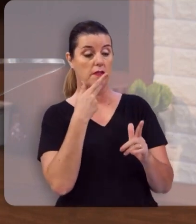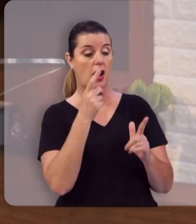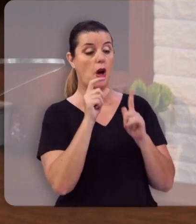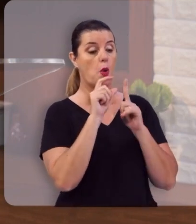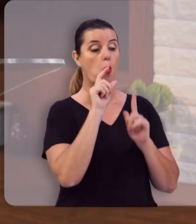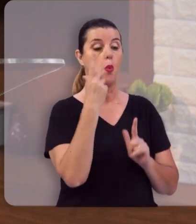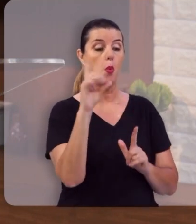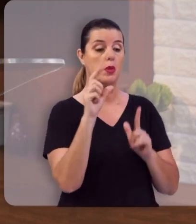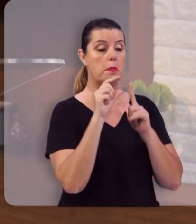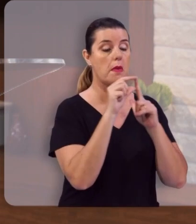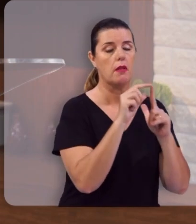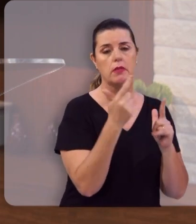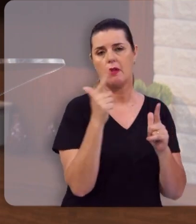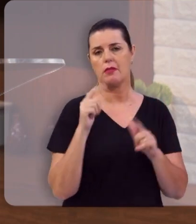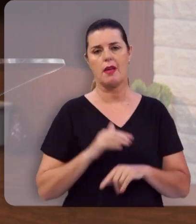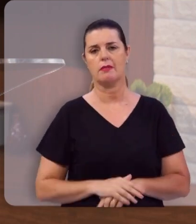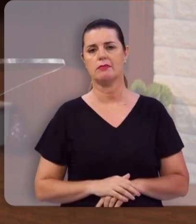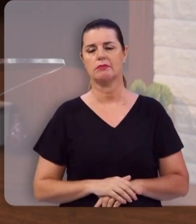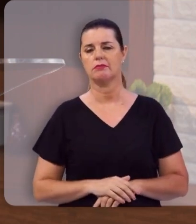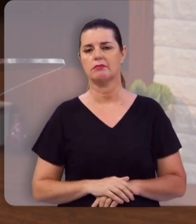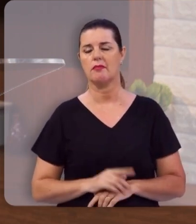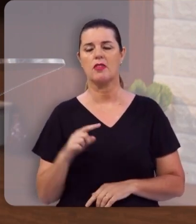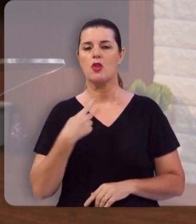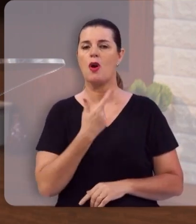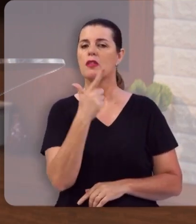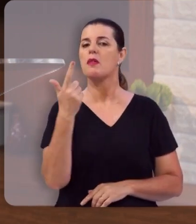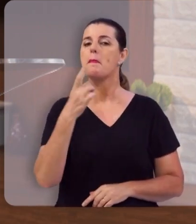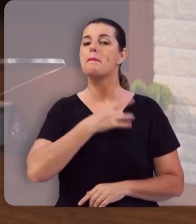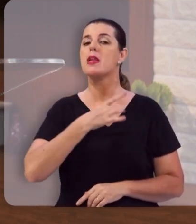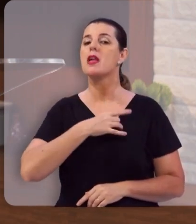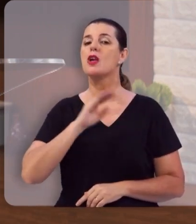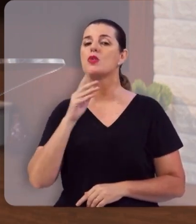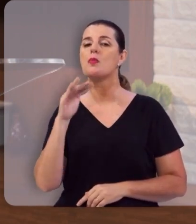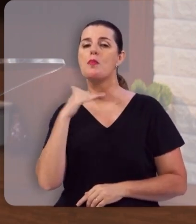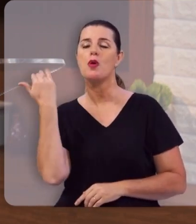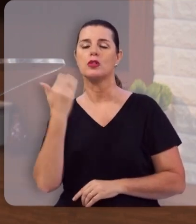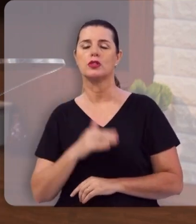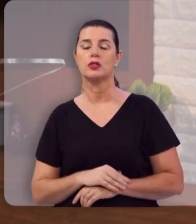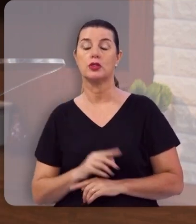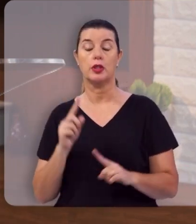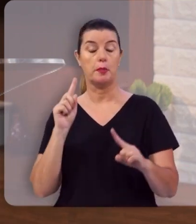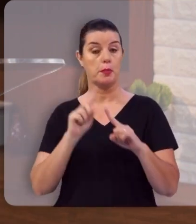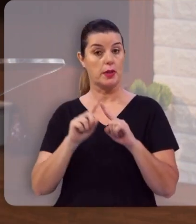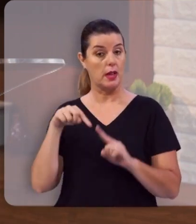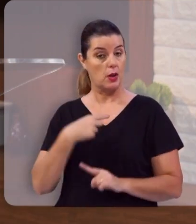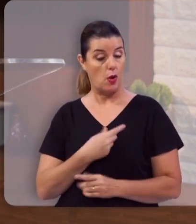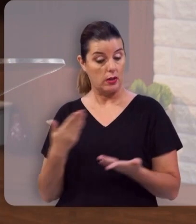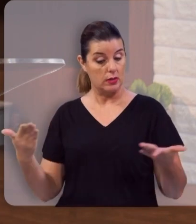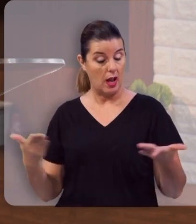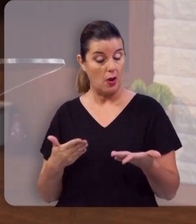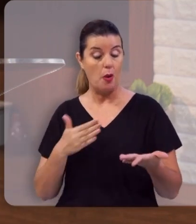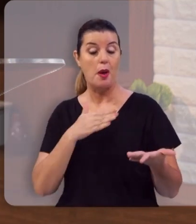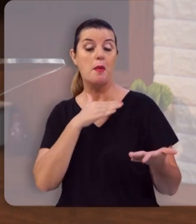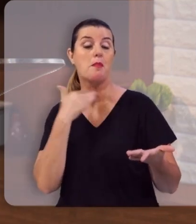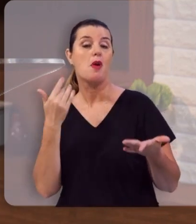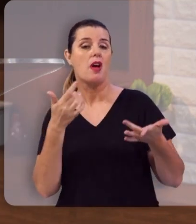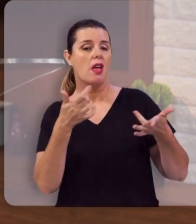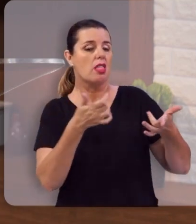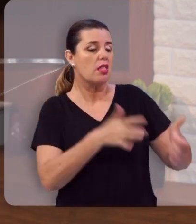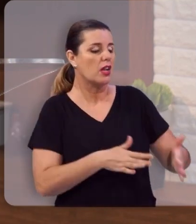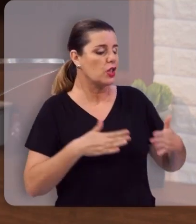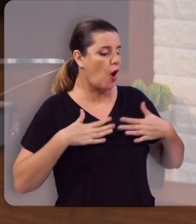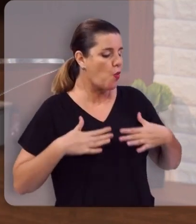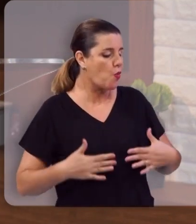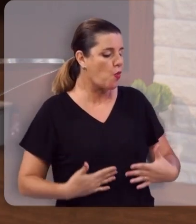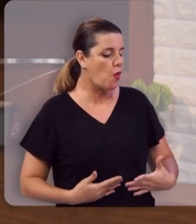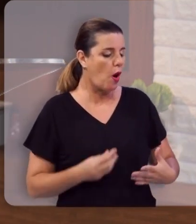Porque Ele venceu a morte, nós não temos mais medo da morte. Porque para nós agora, morrer é deixar o corpo